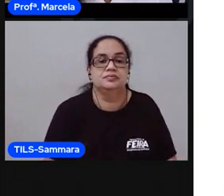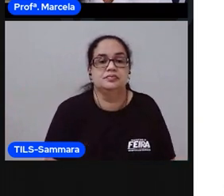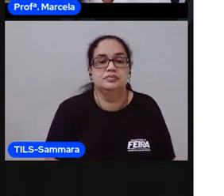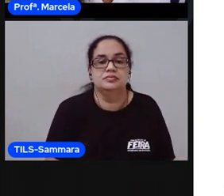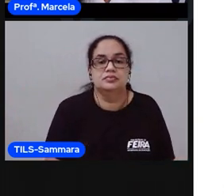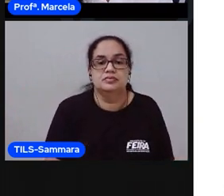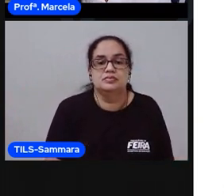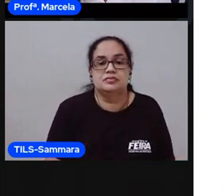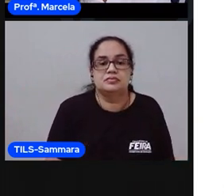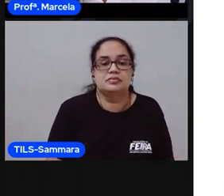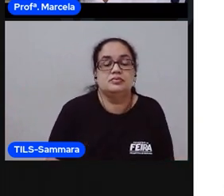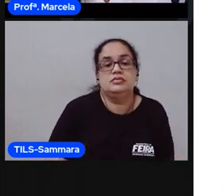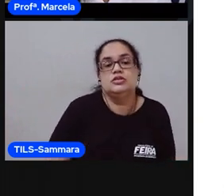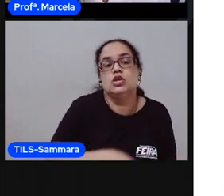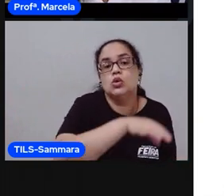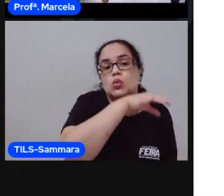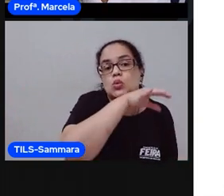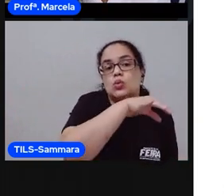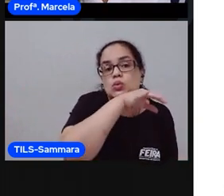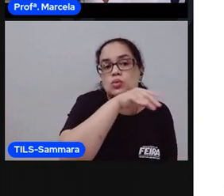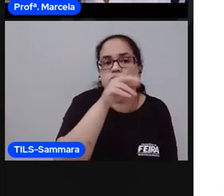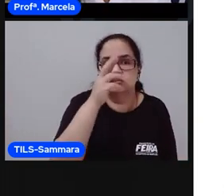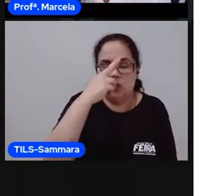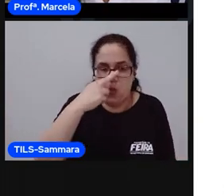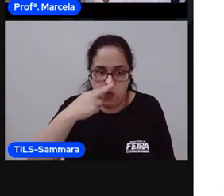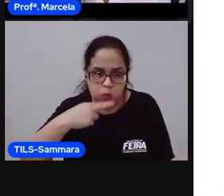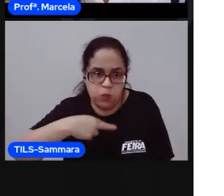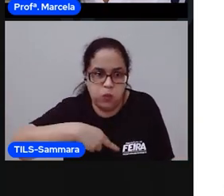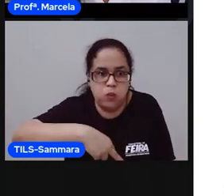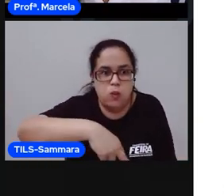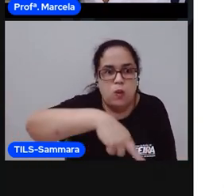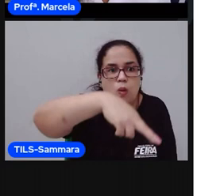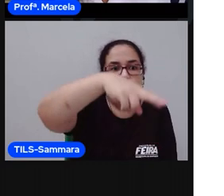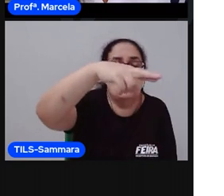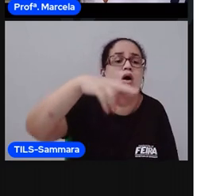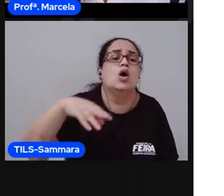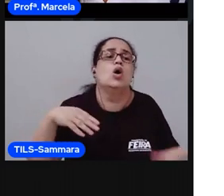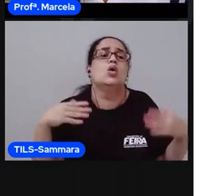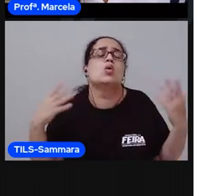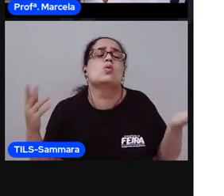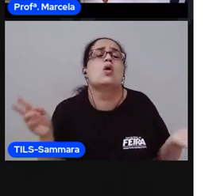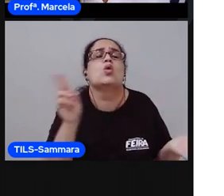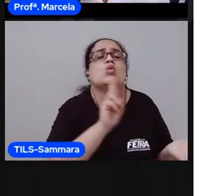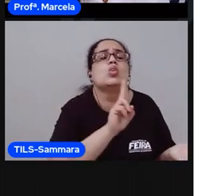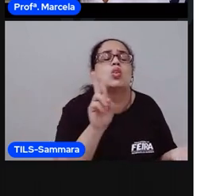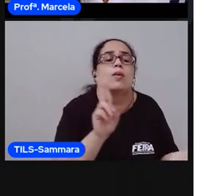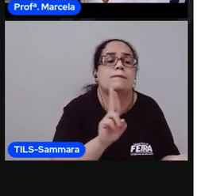E esse animal aqui que tem uma tromba enorme, qual é o nome dele?